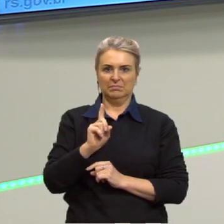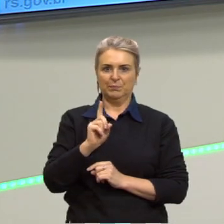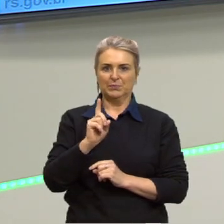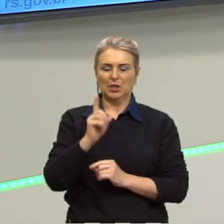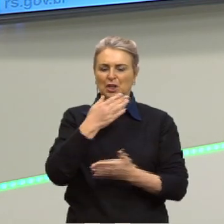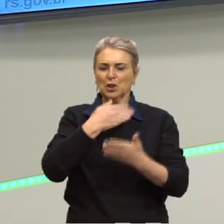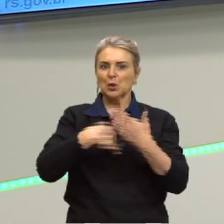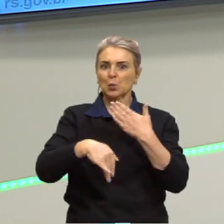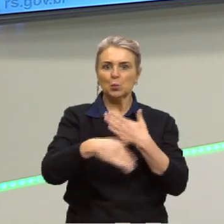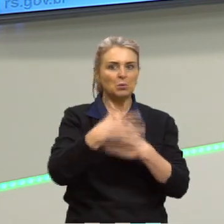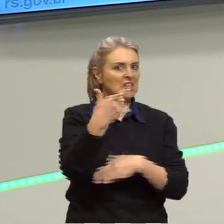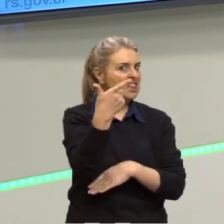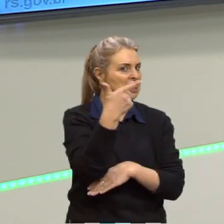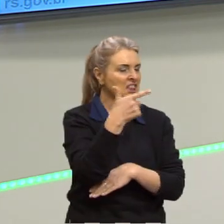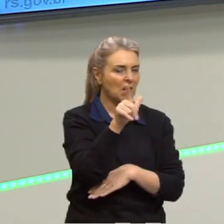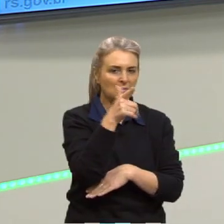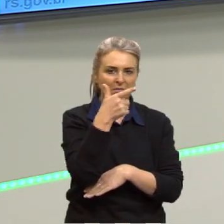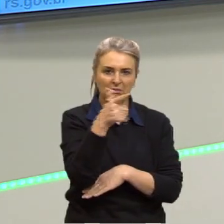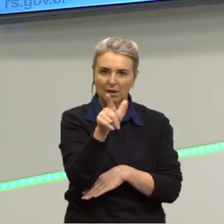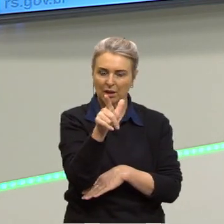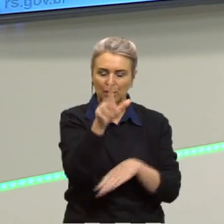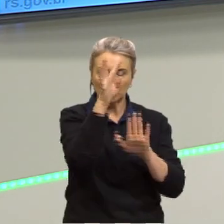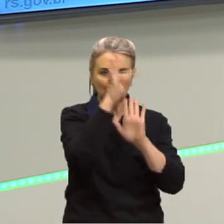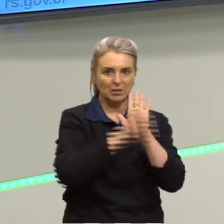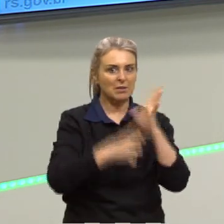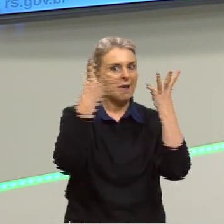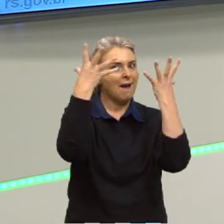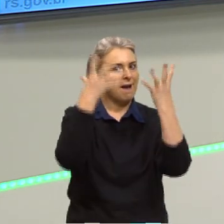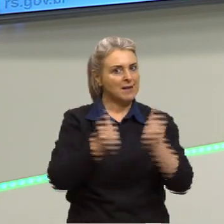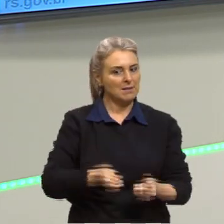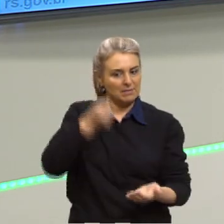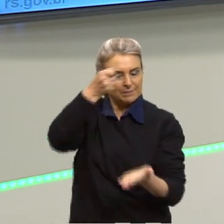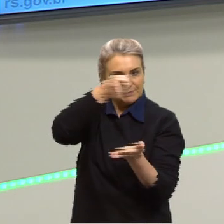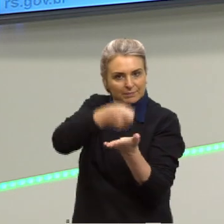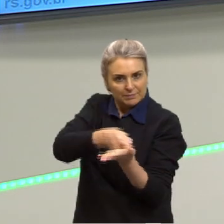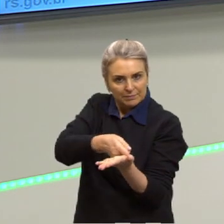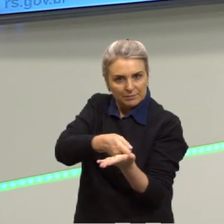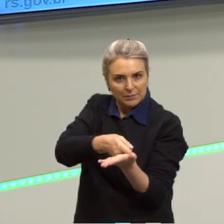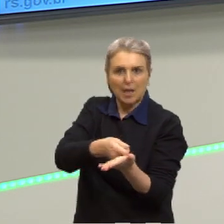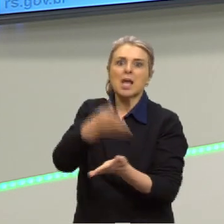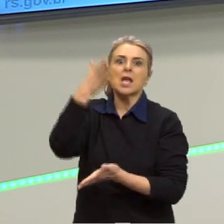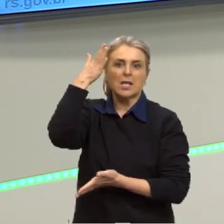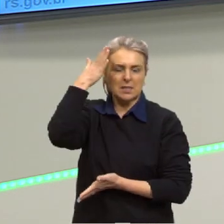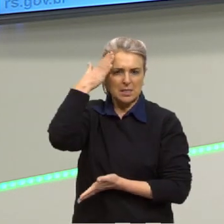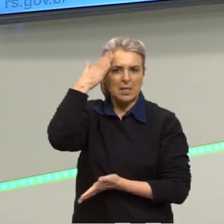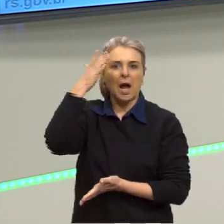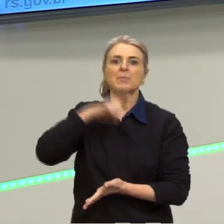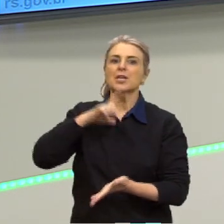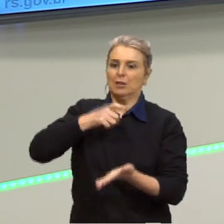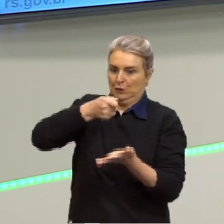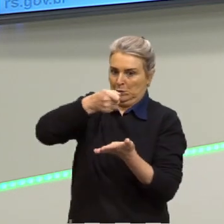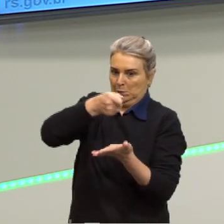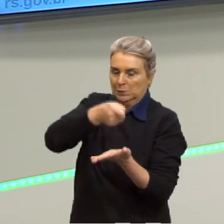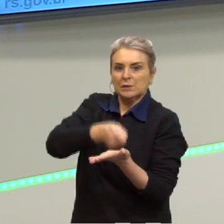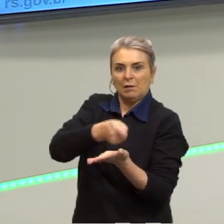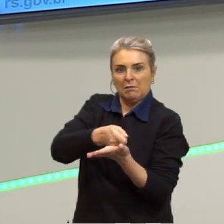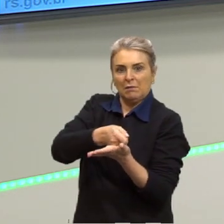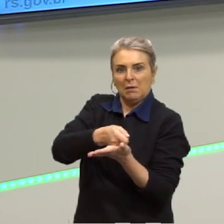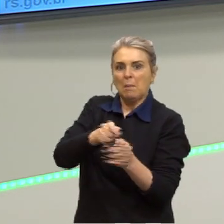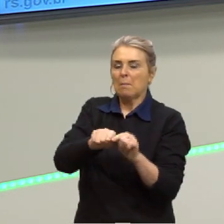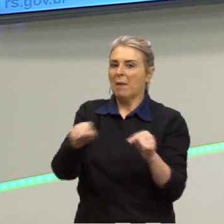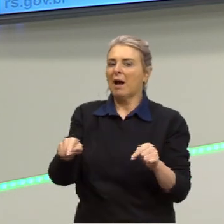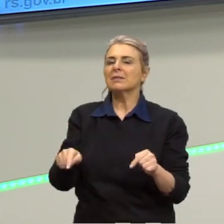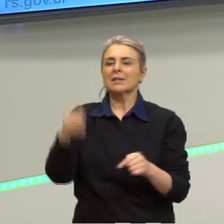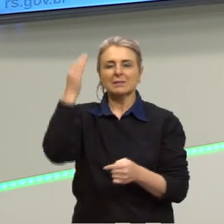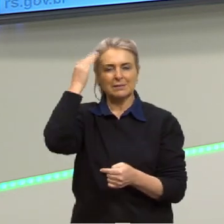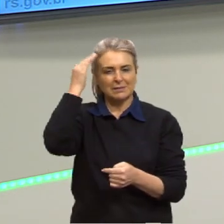faz ali é aceitar essa imposição. Ele diz que ele sabe que essa imposição existe, ele diz que